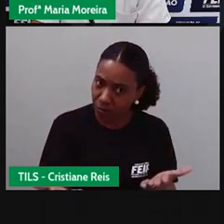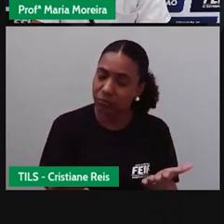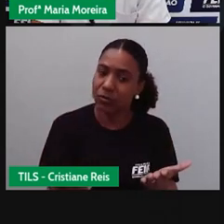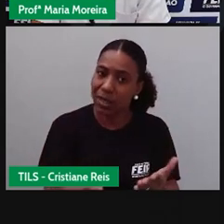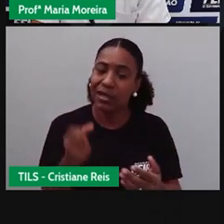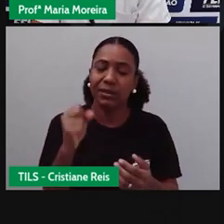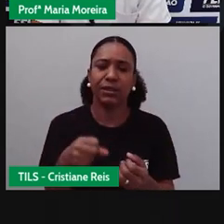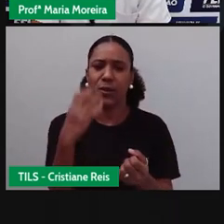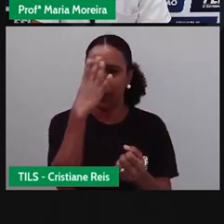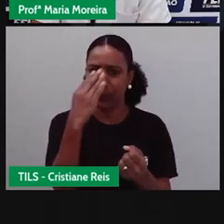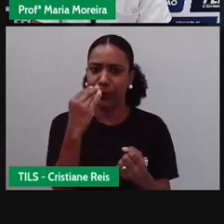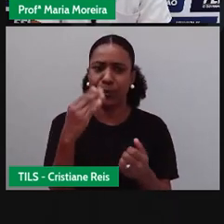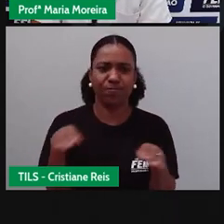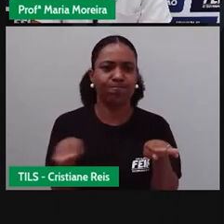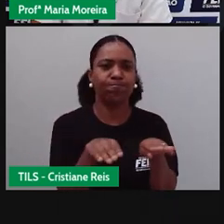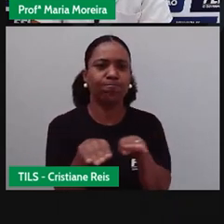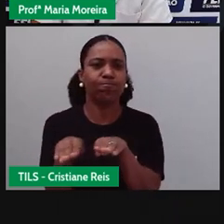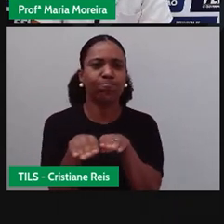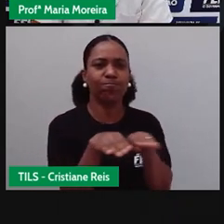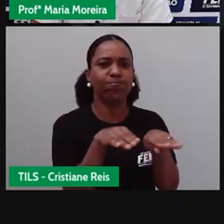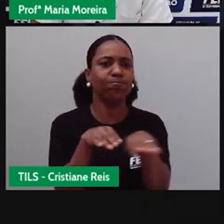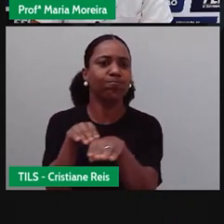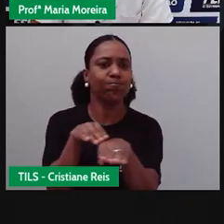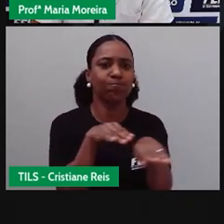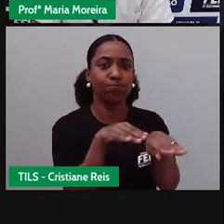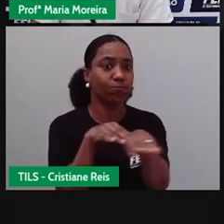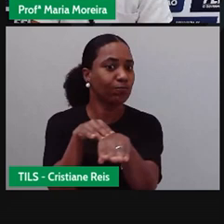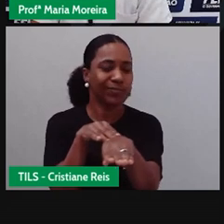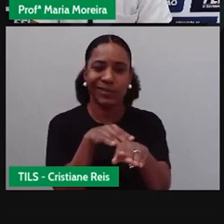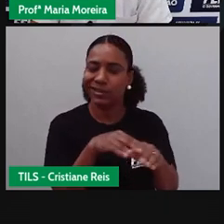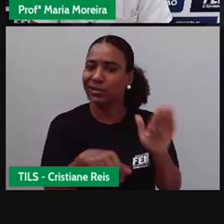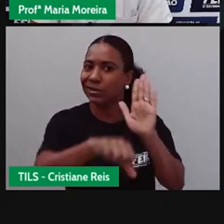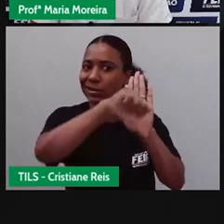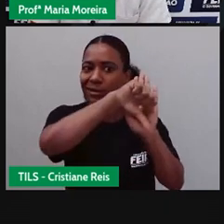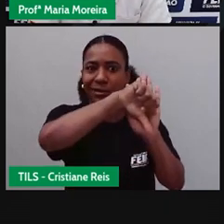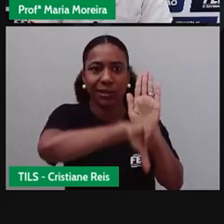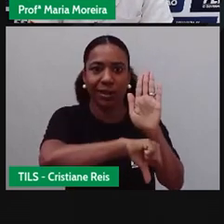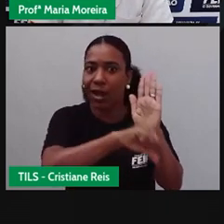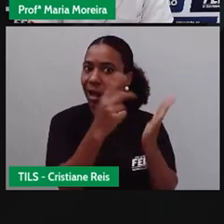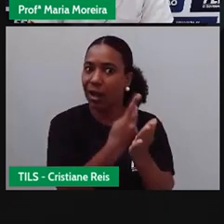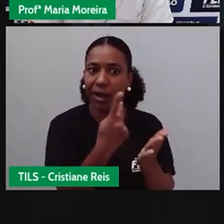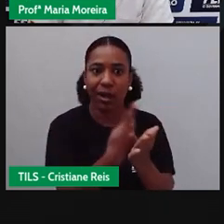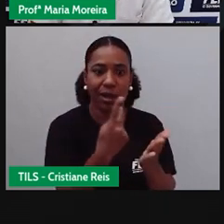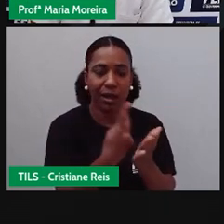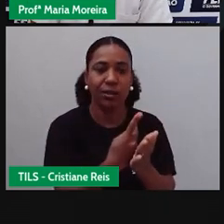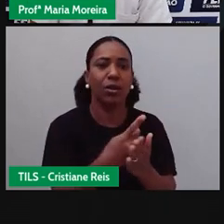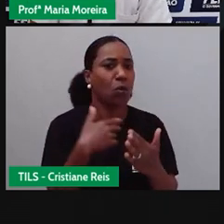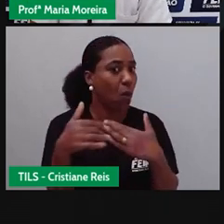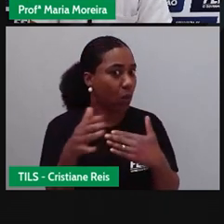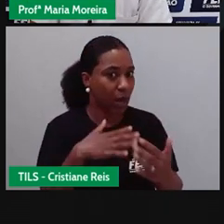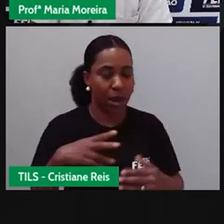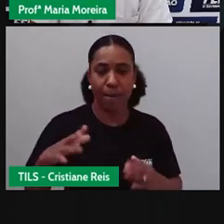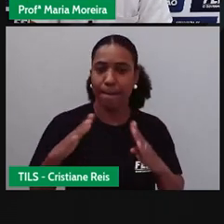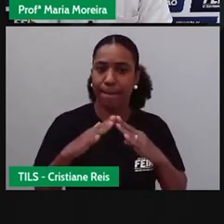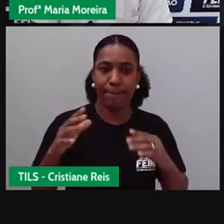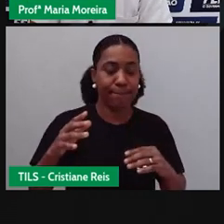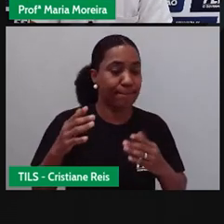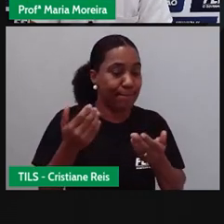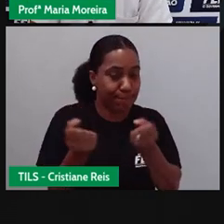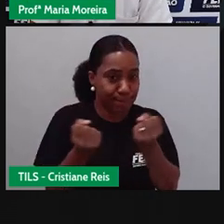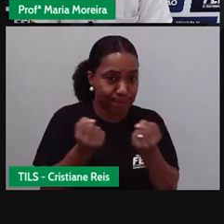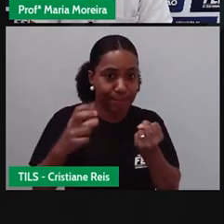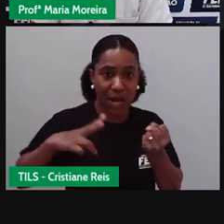socorro. Independente se é particular, se é pública, se é o SAMU, se é a